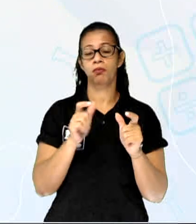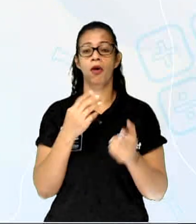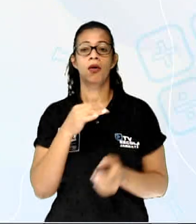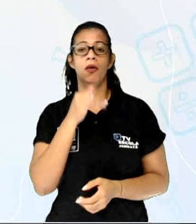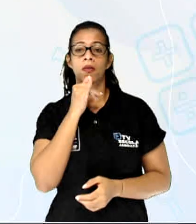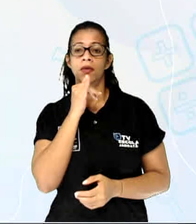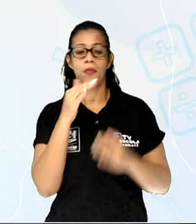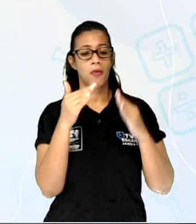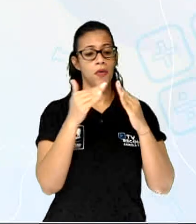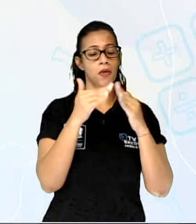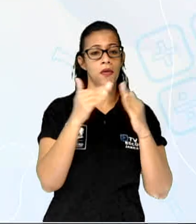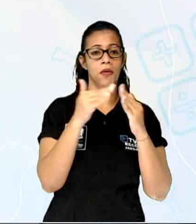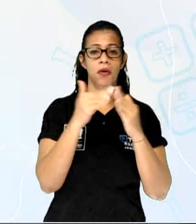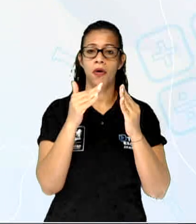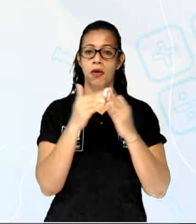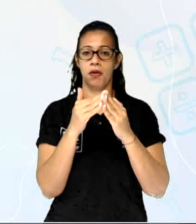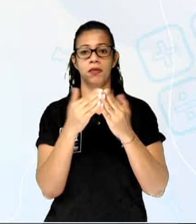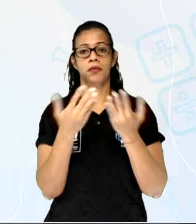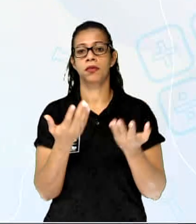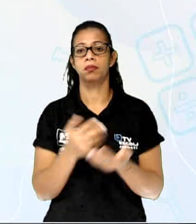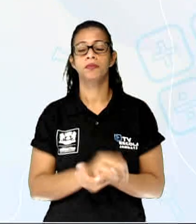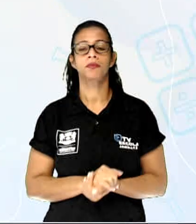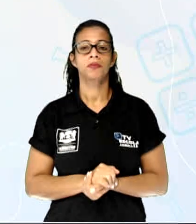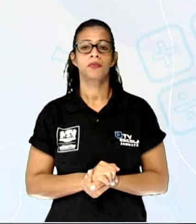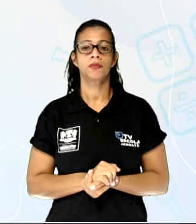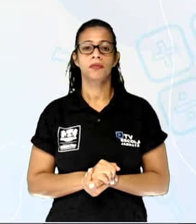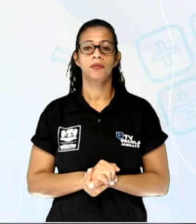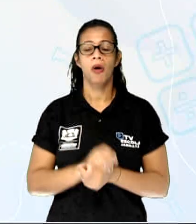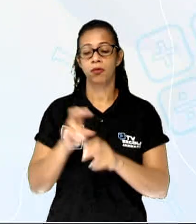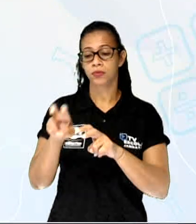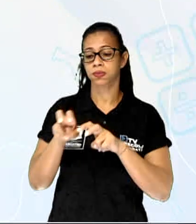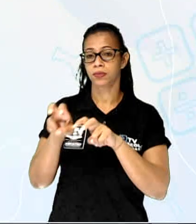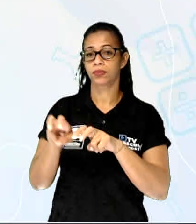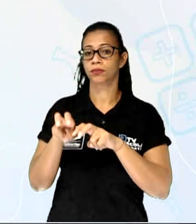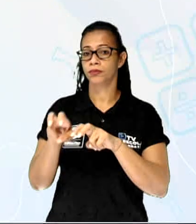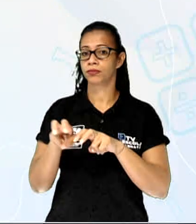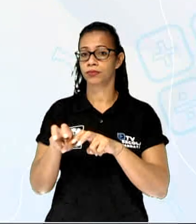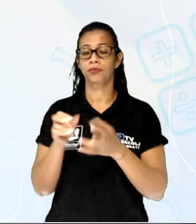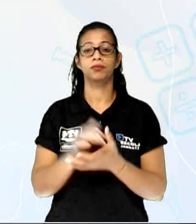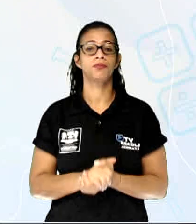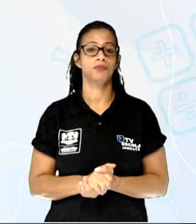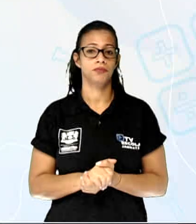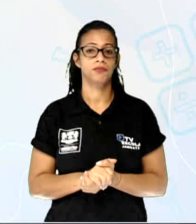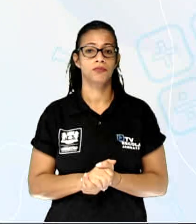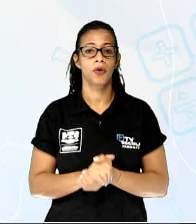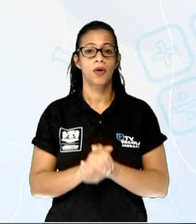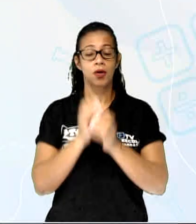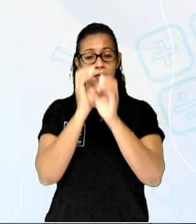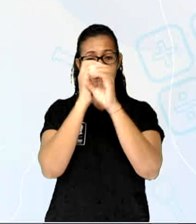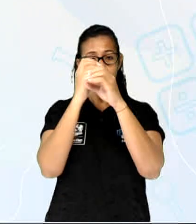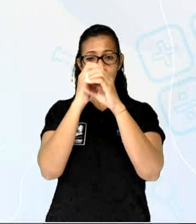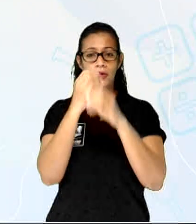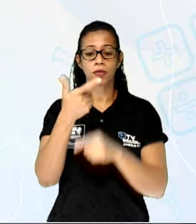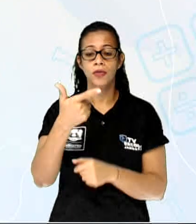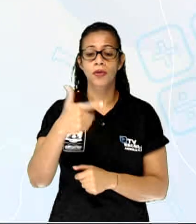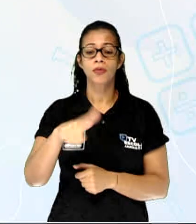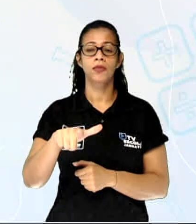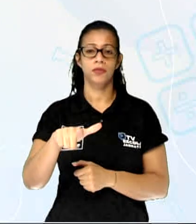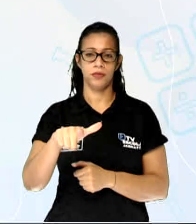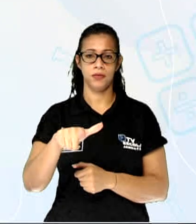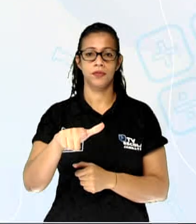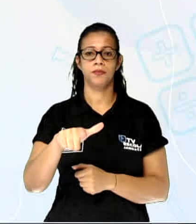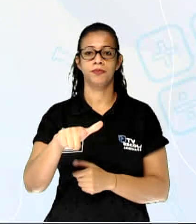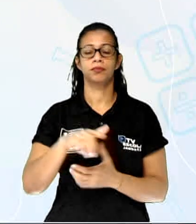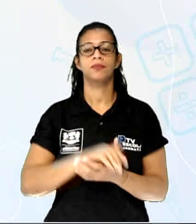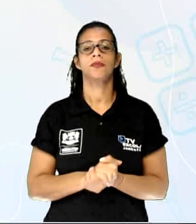fazendas. Os engenheiros e outros especialistas elaboram representações em